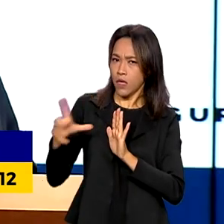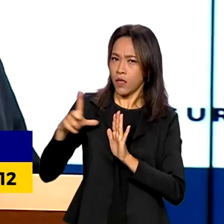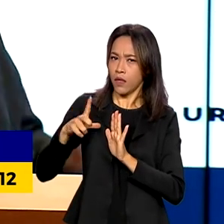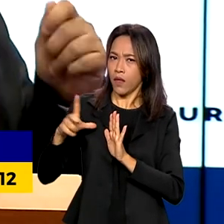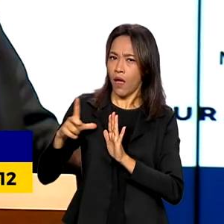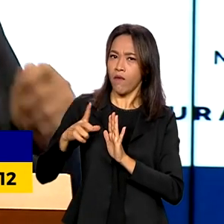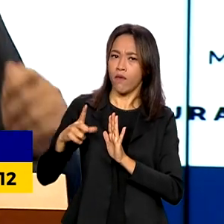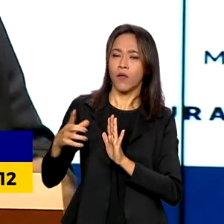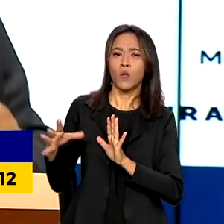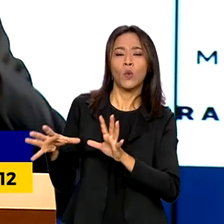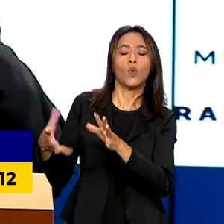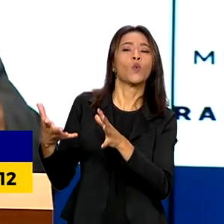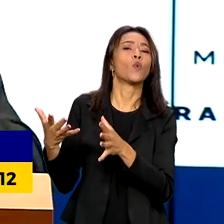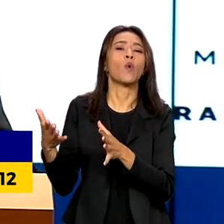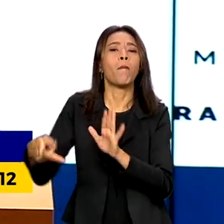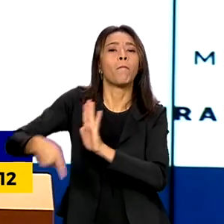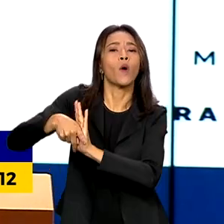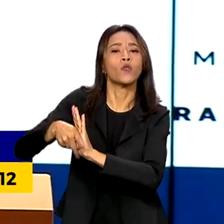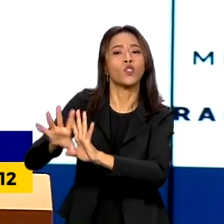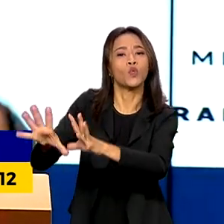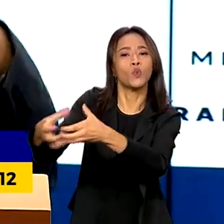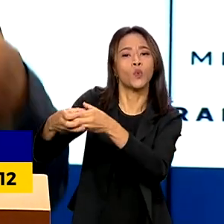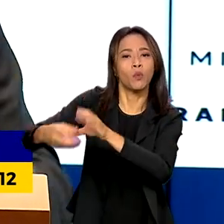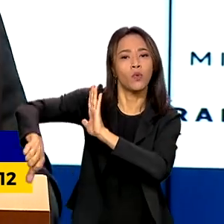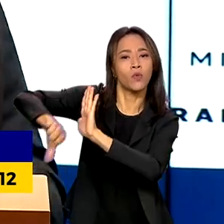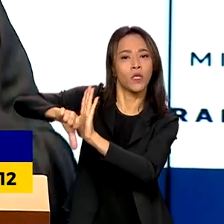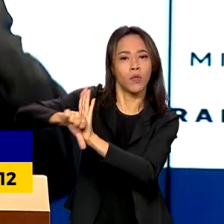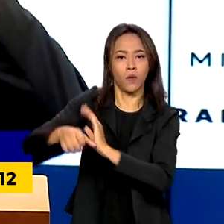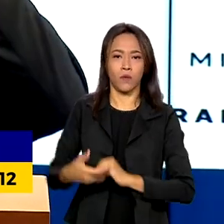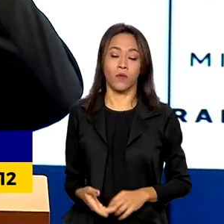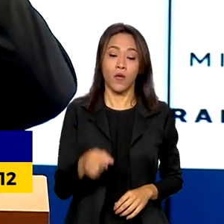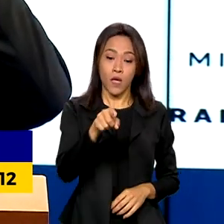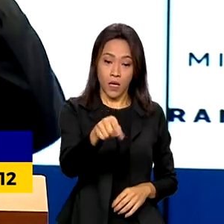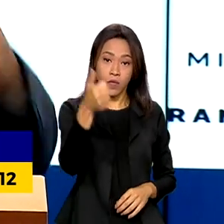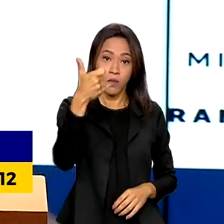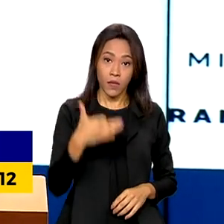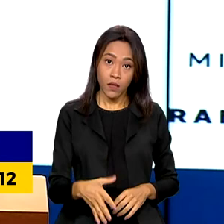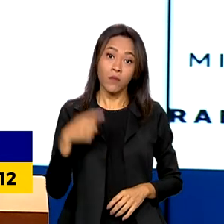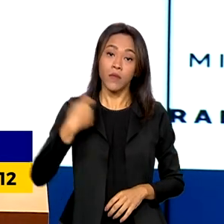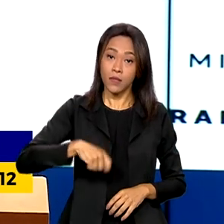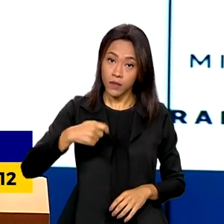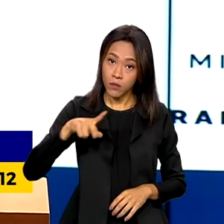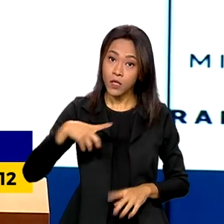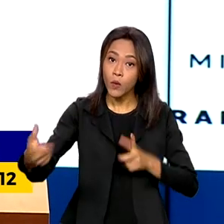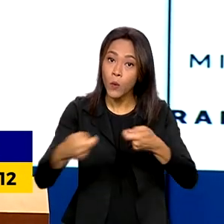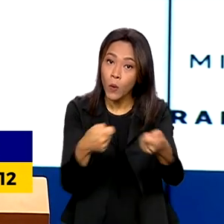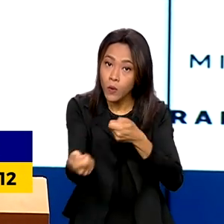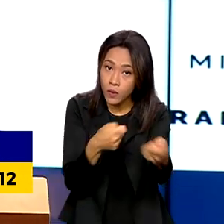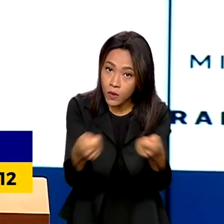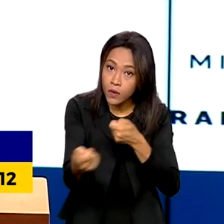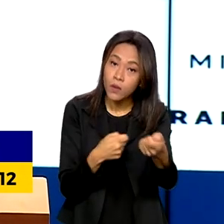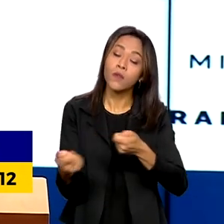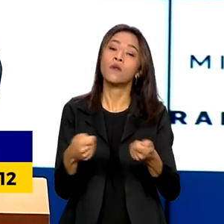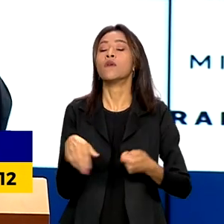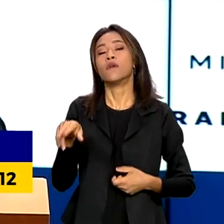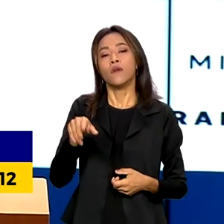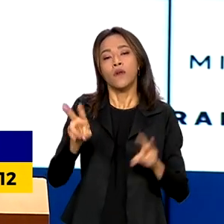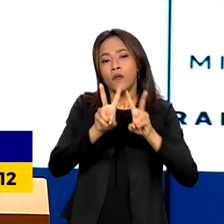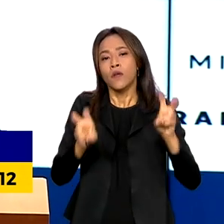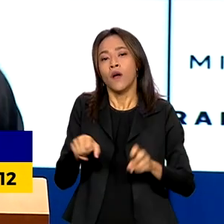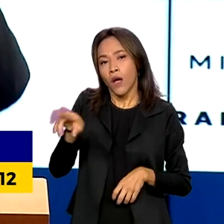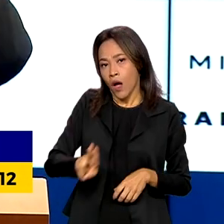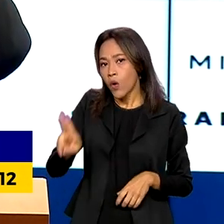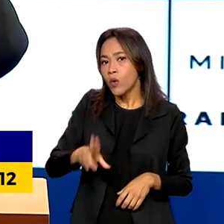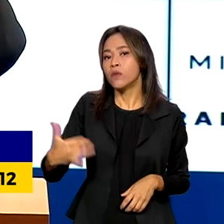Nós temos, sim, eficácia mais alta no controle do armamentismo irresponsável e ilegal.